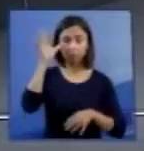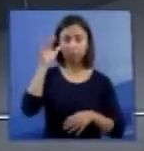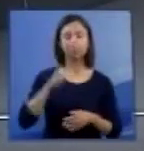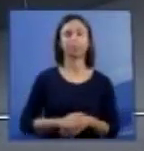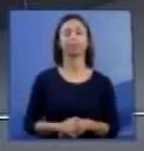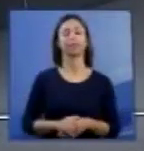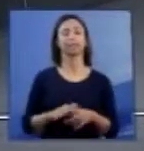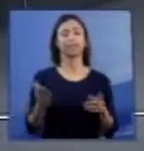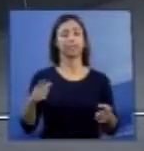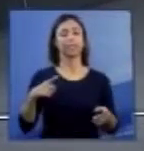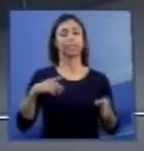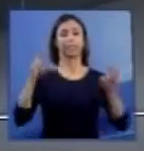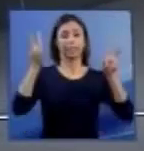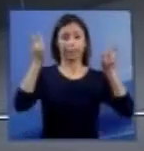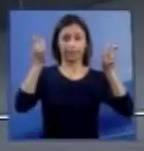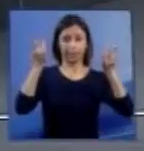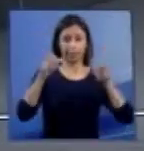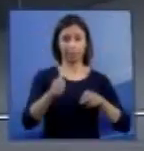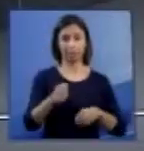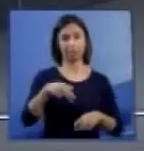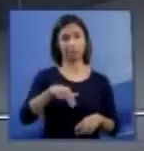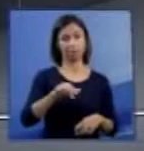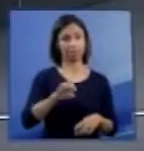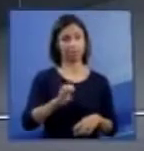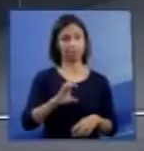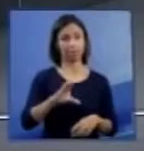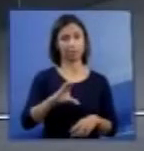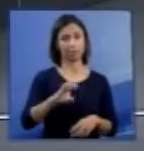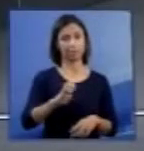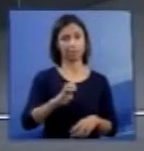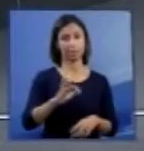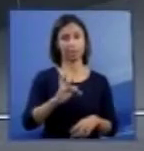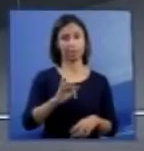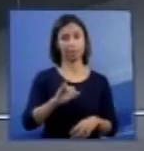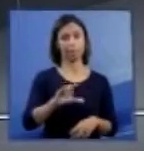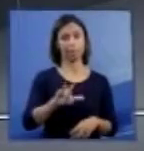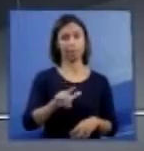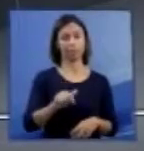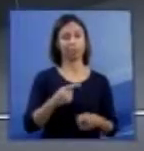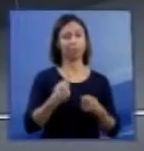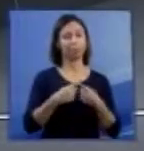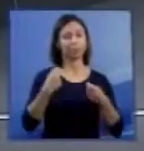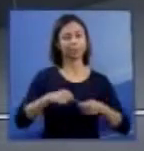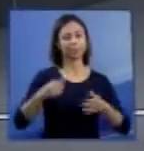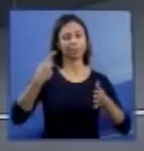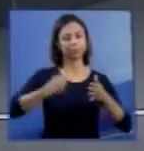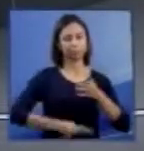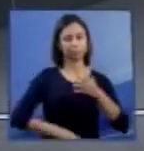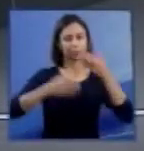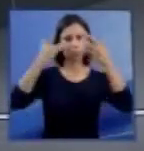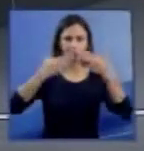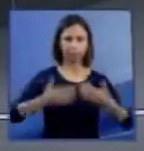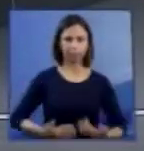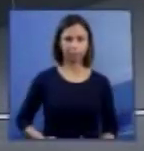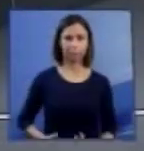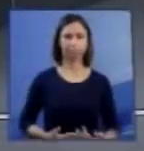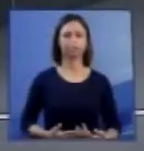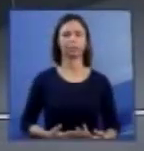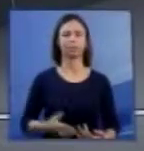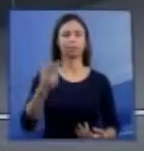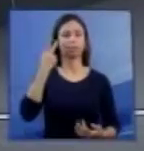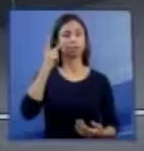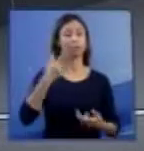para respeitar a vida e aprofundar. E esse aprofundamento, eu acredito que seja uma das mensagens mais importantes